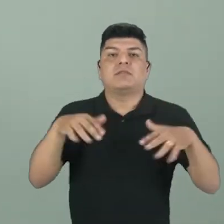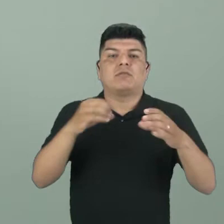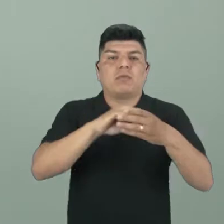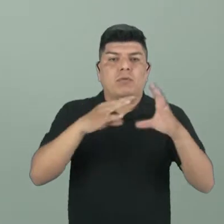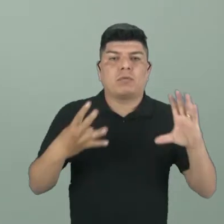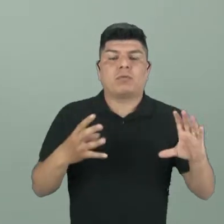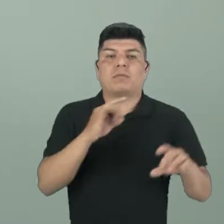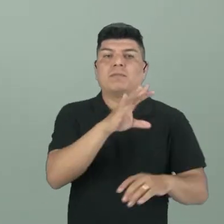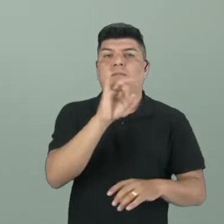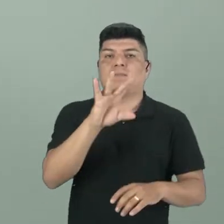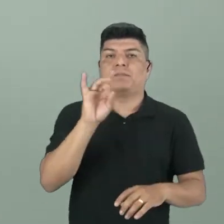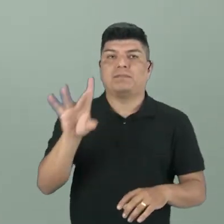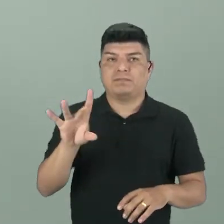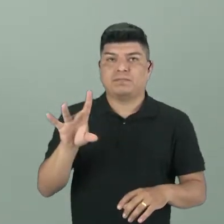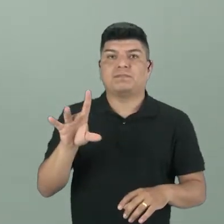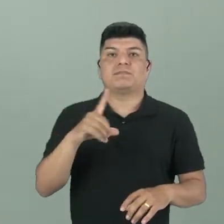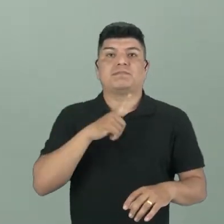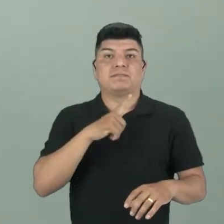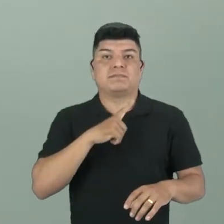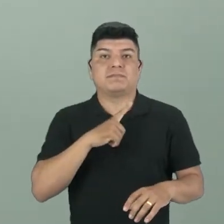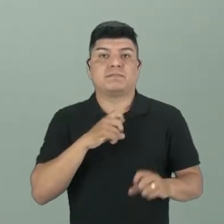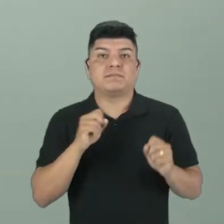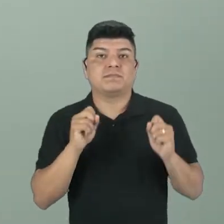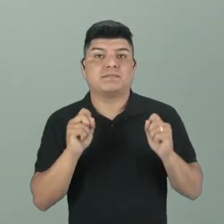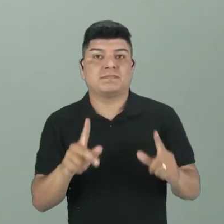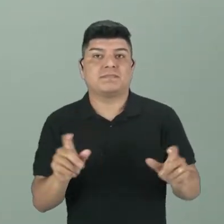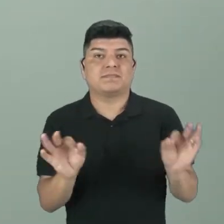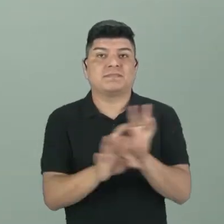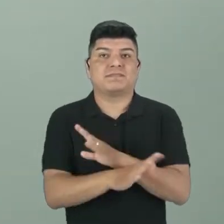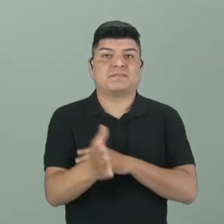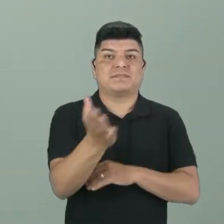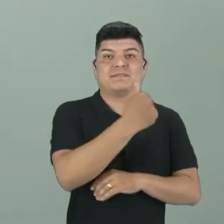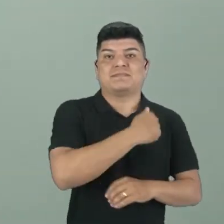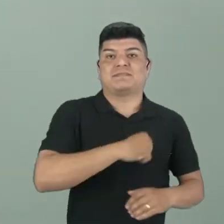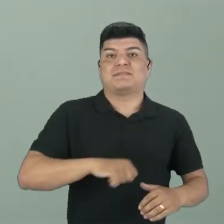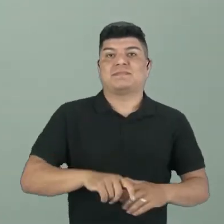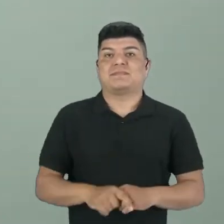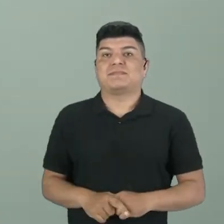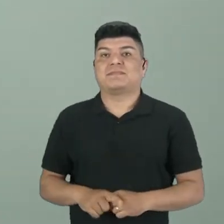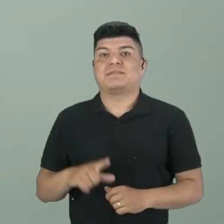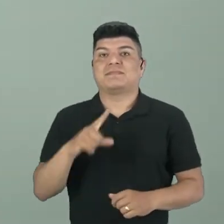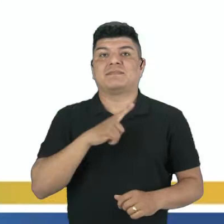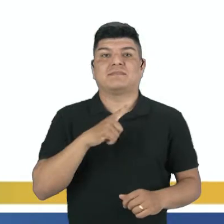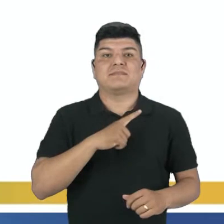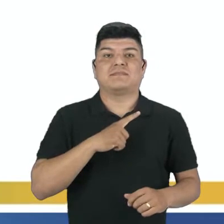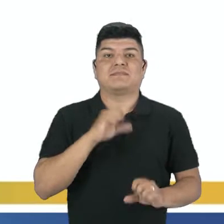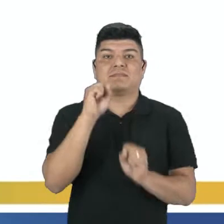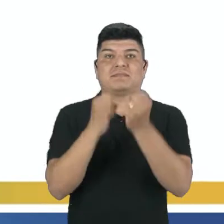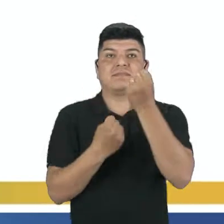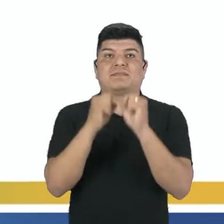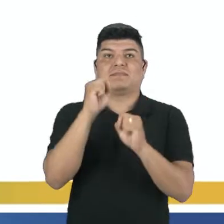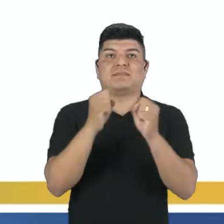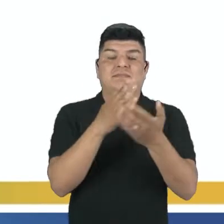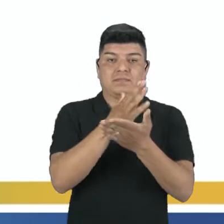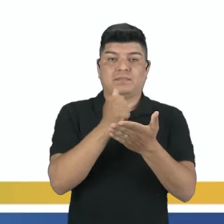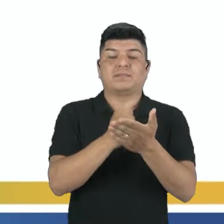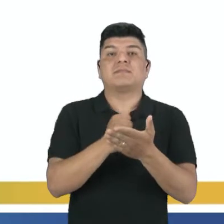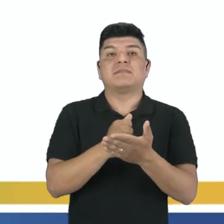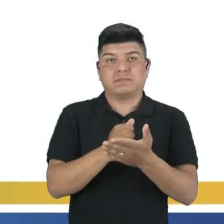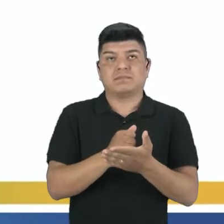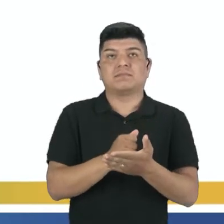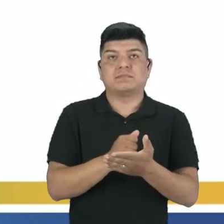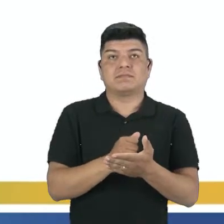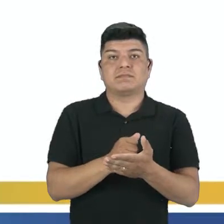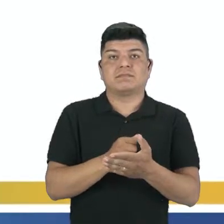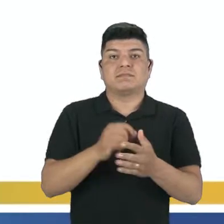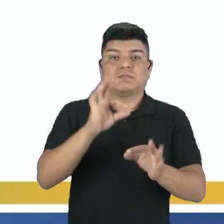características de cada uma delas? Prontos? Então vamos lá. Nós temos aí indústrias, as indústrias se dividem, quanto a